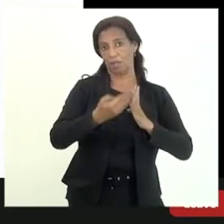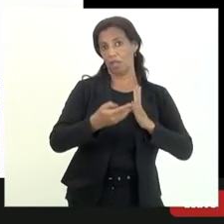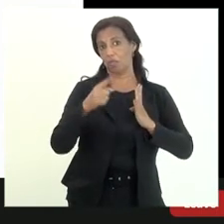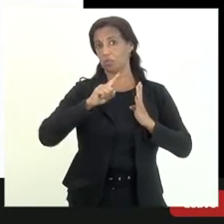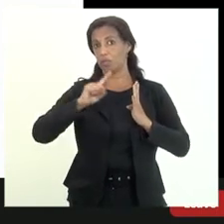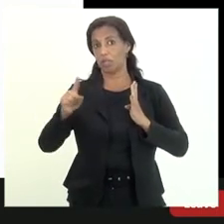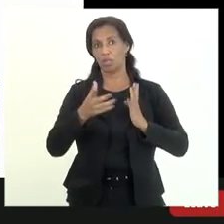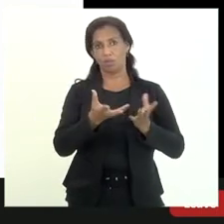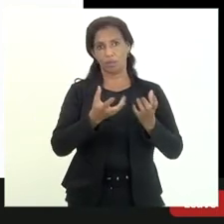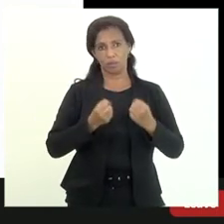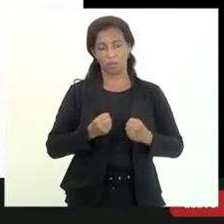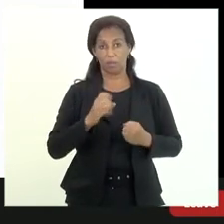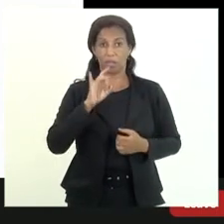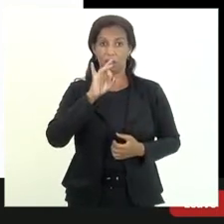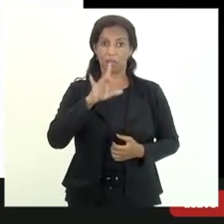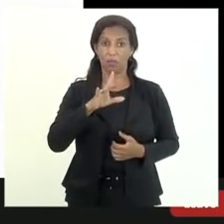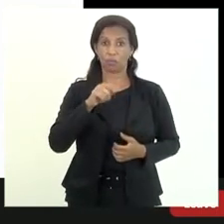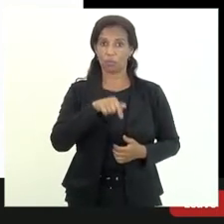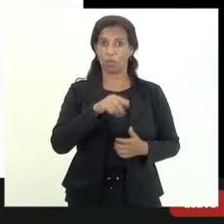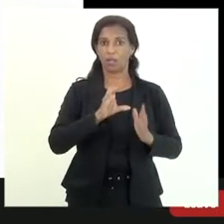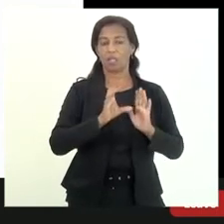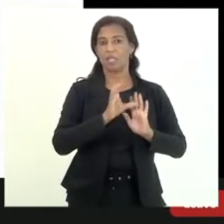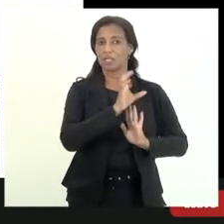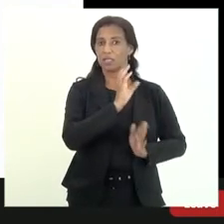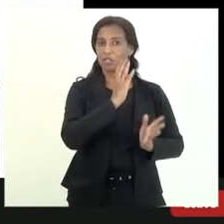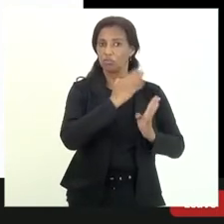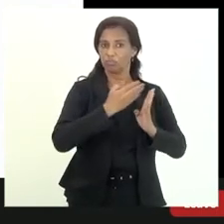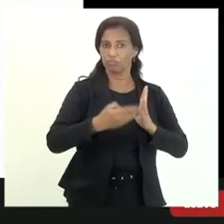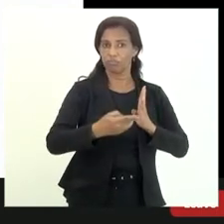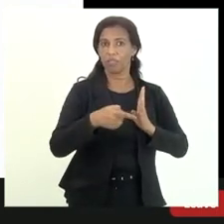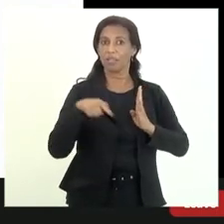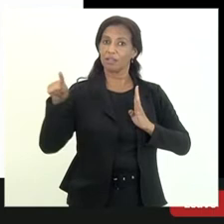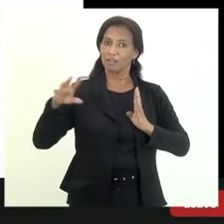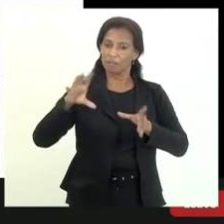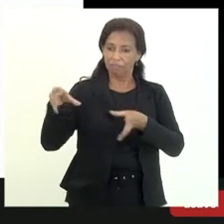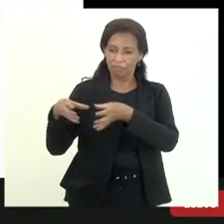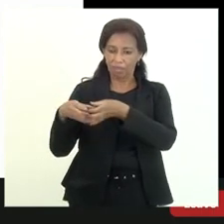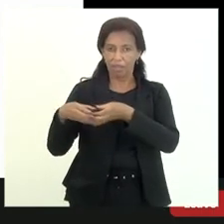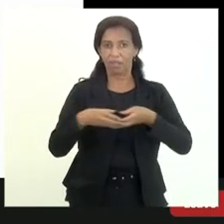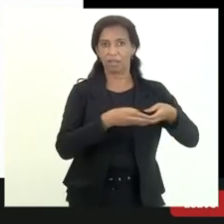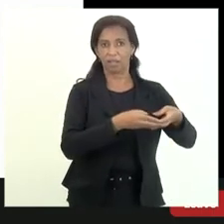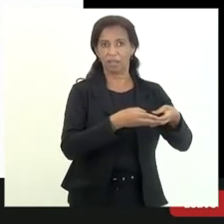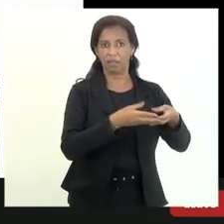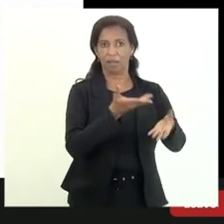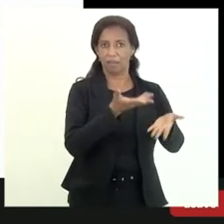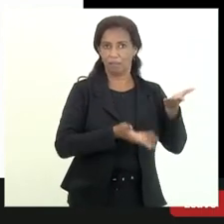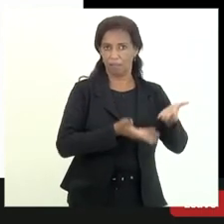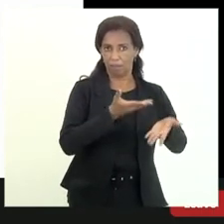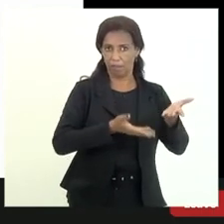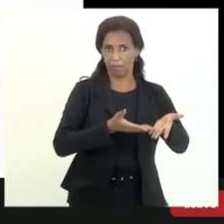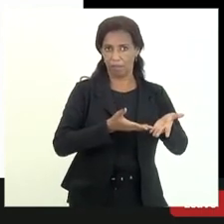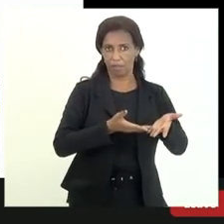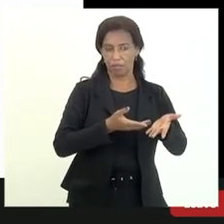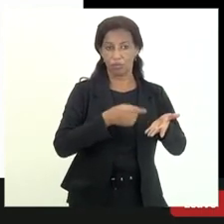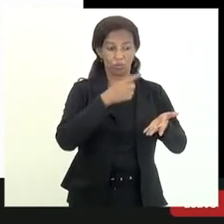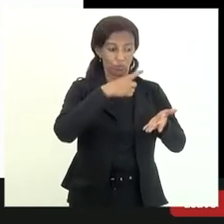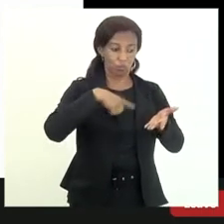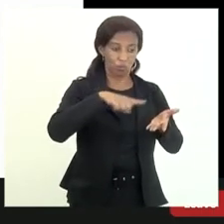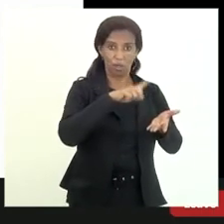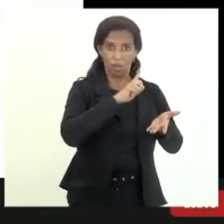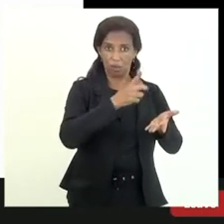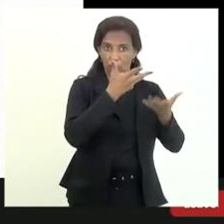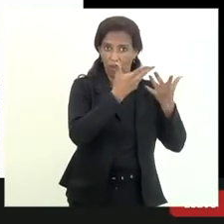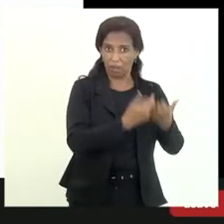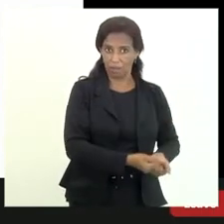receber então somente esses créditos que devem ir para o balanço os créditos que não forem considerados nessa situação